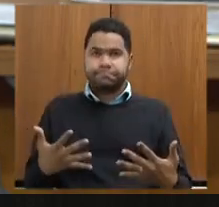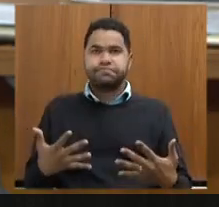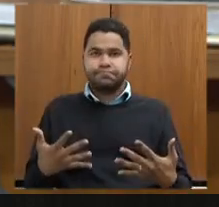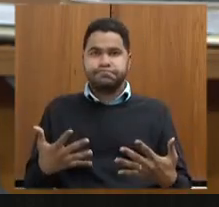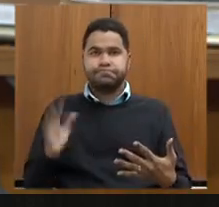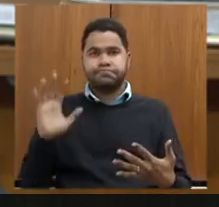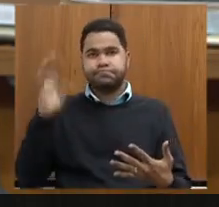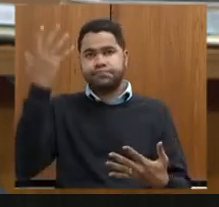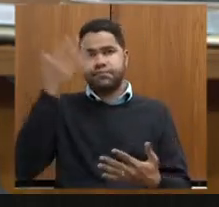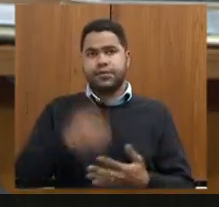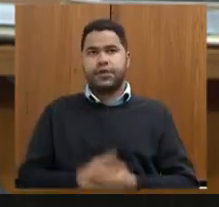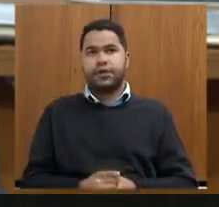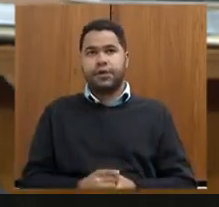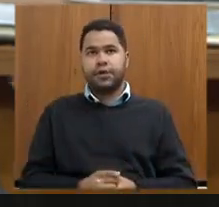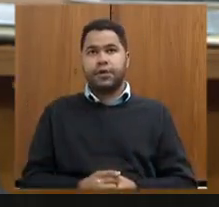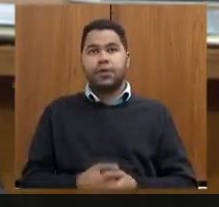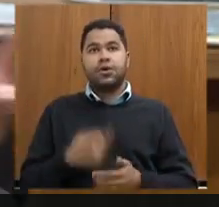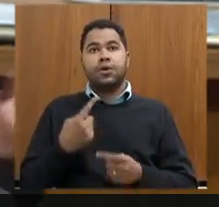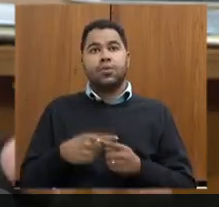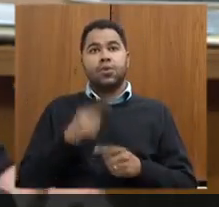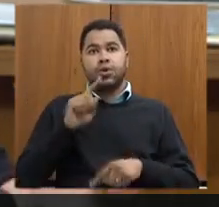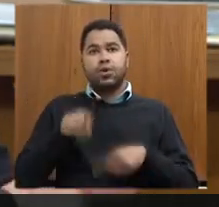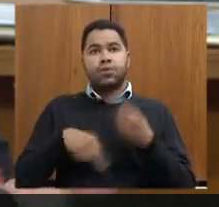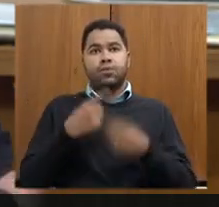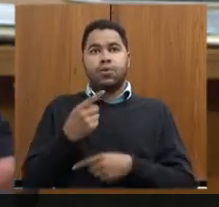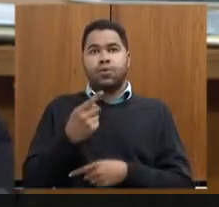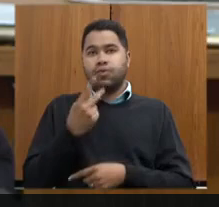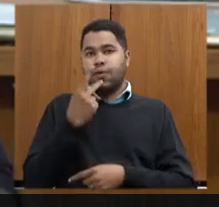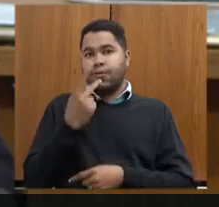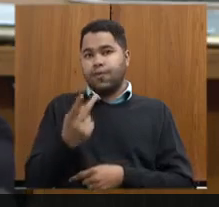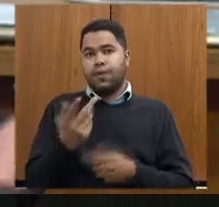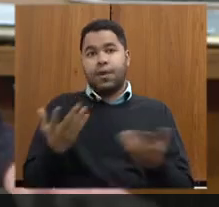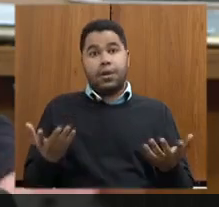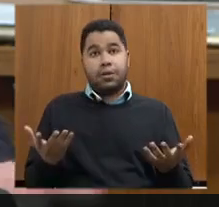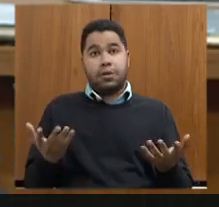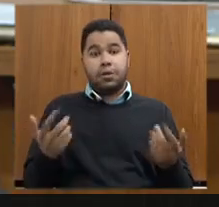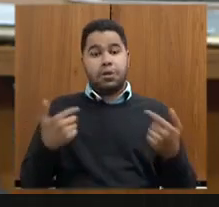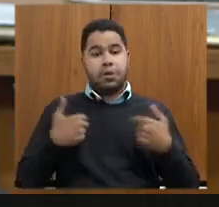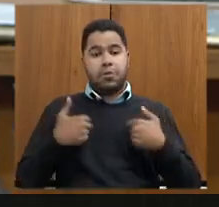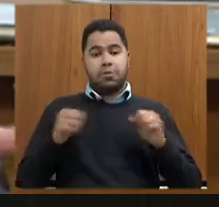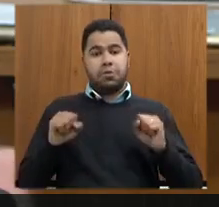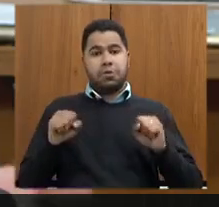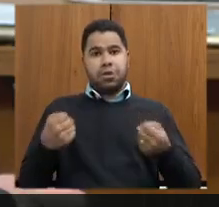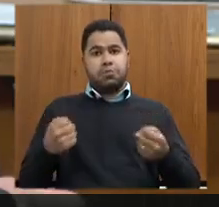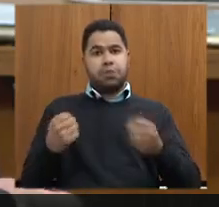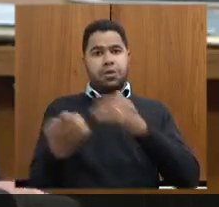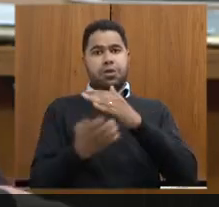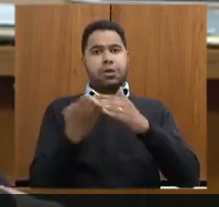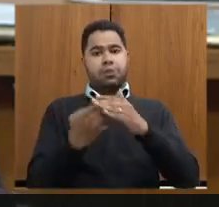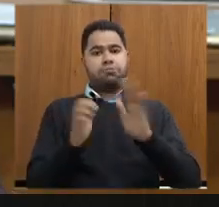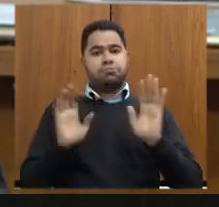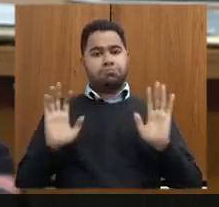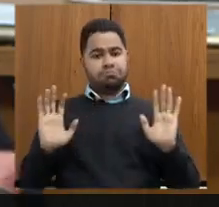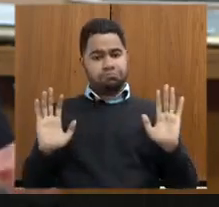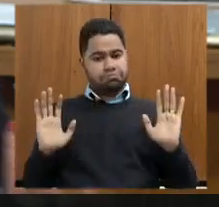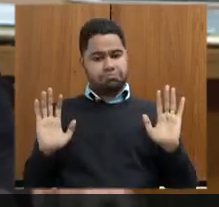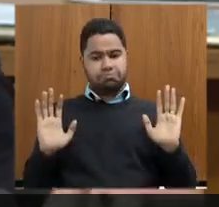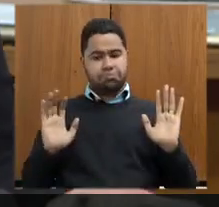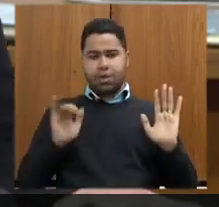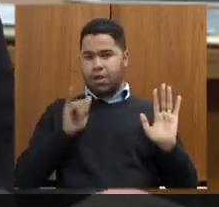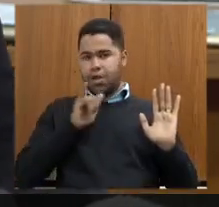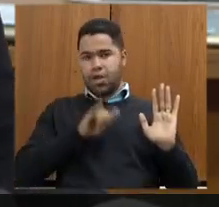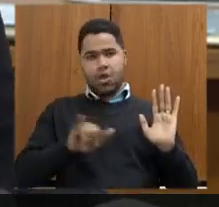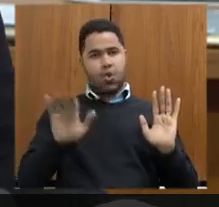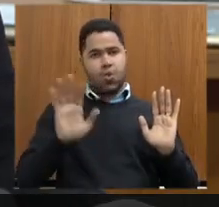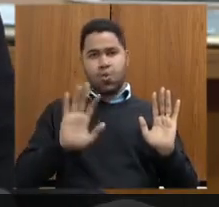situação né porque daqui a pouco vão estar dizendo que estou aqui defendendo empresas né que eu não disse isso